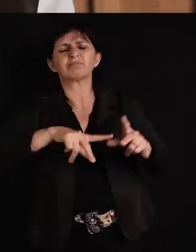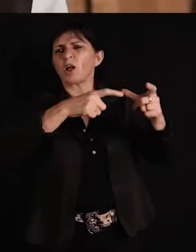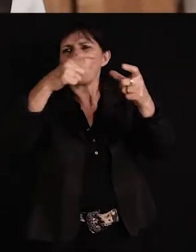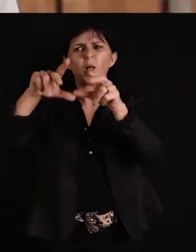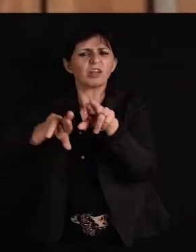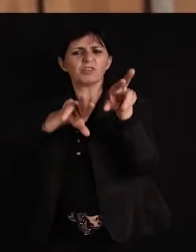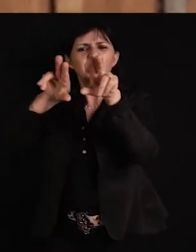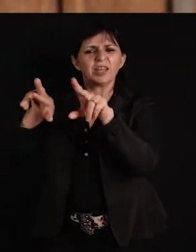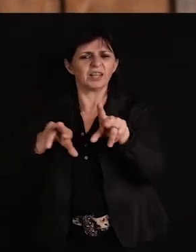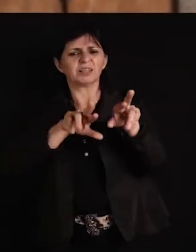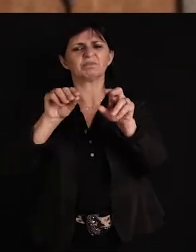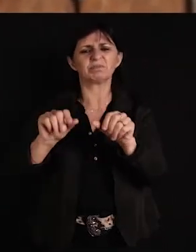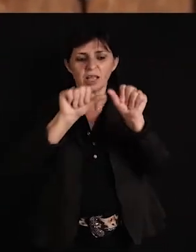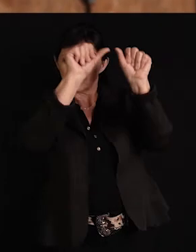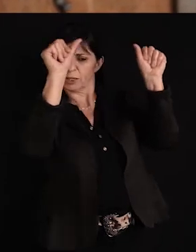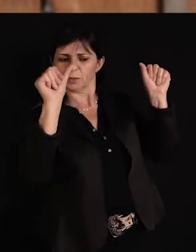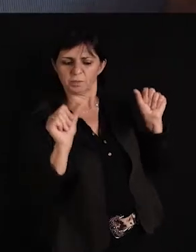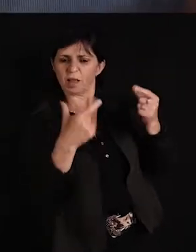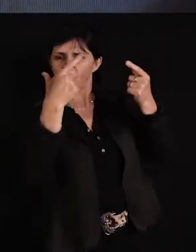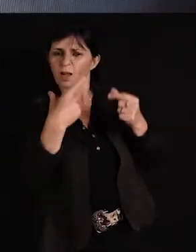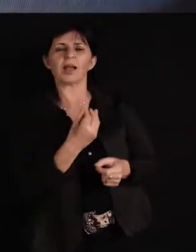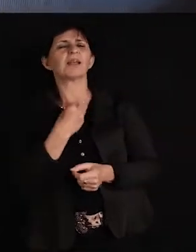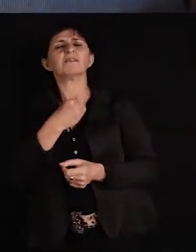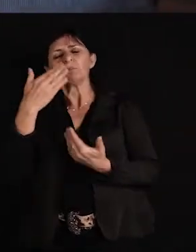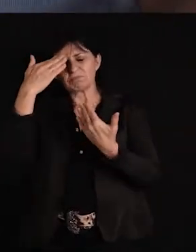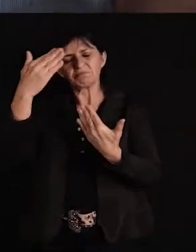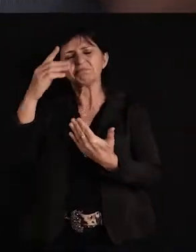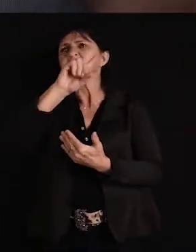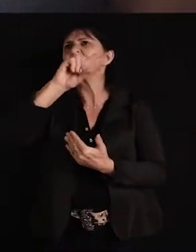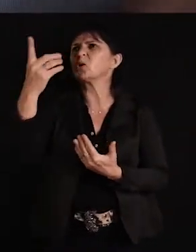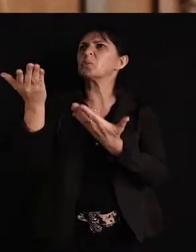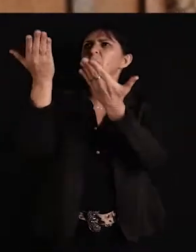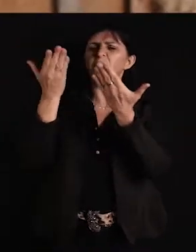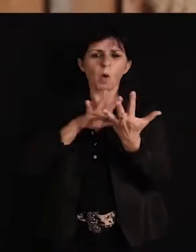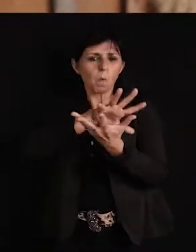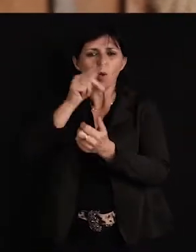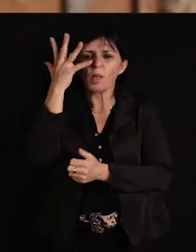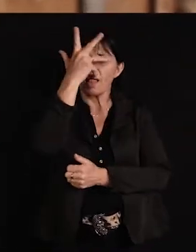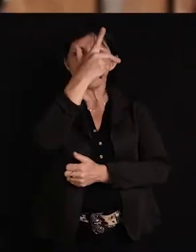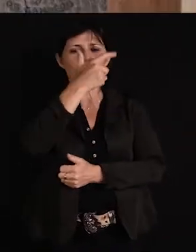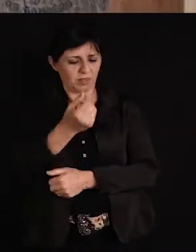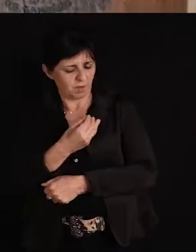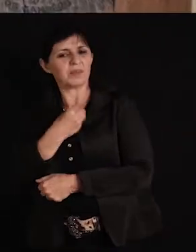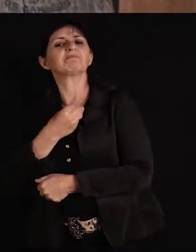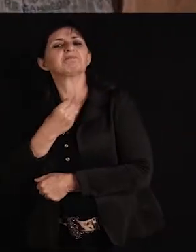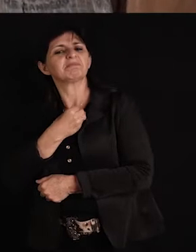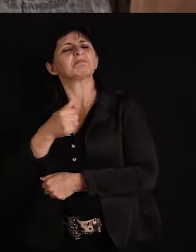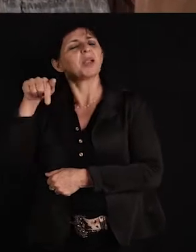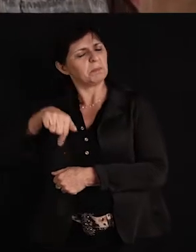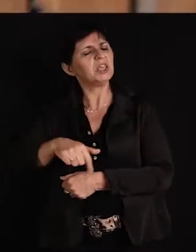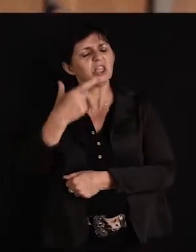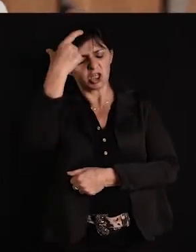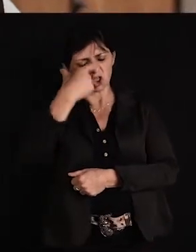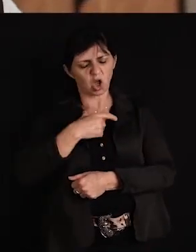bagualada, com a moldura da querência em linha linda, que mundo lindo Deus me deu para morada. A mim me basta ser